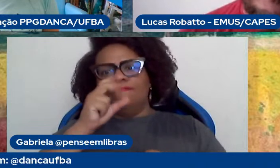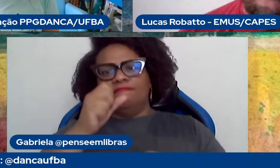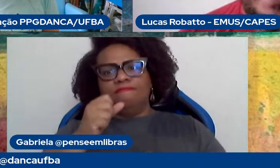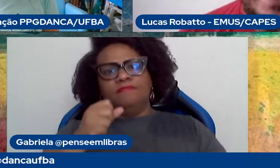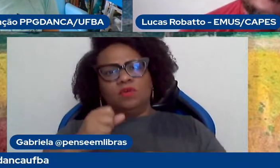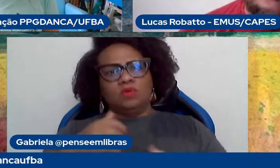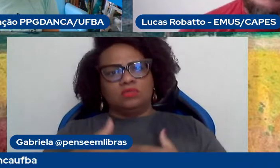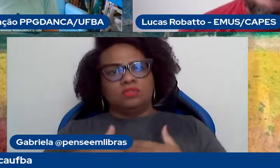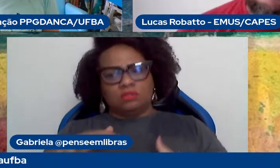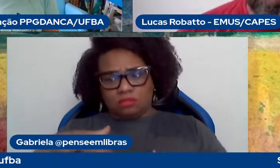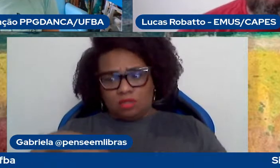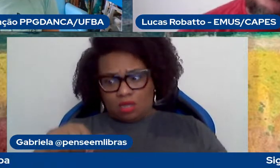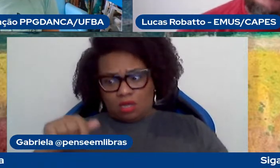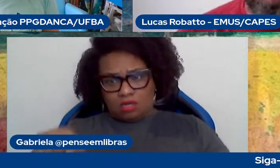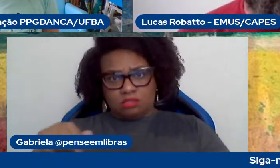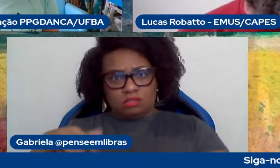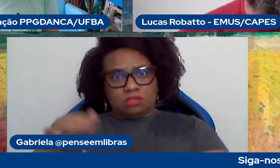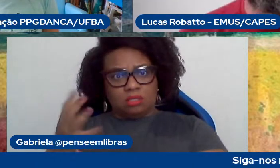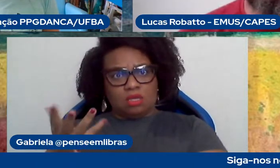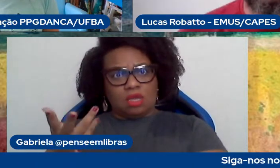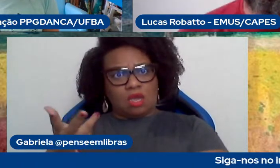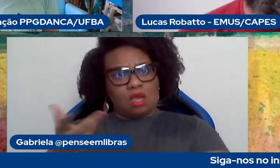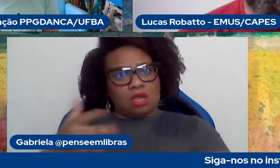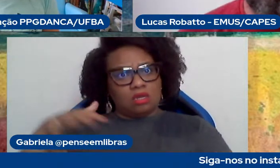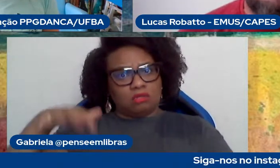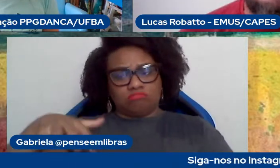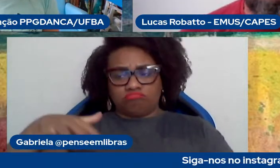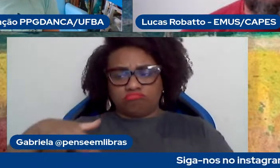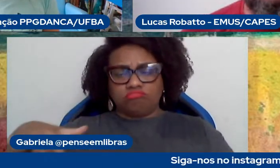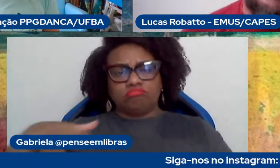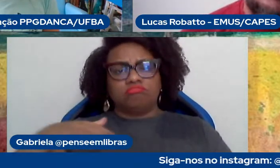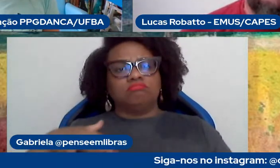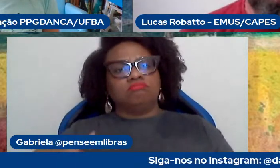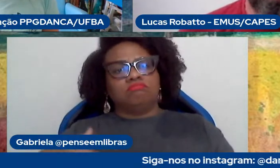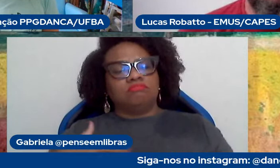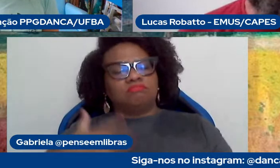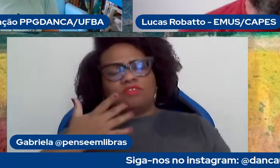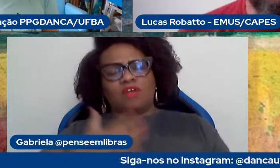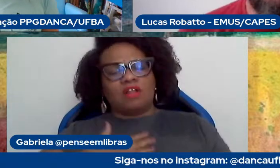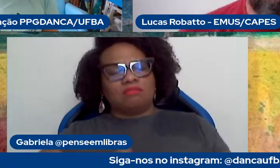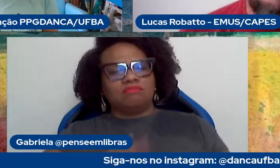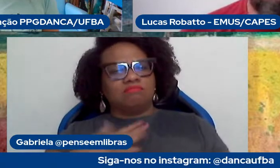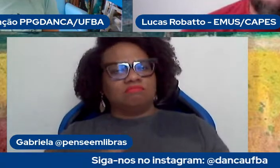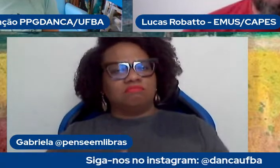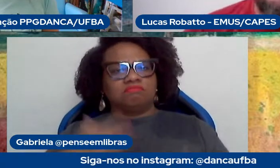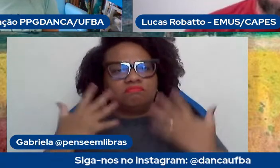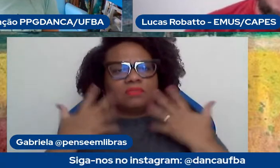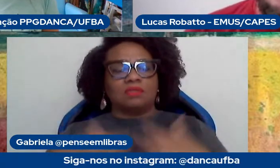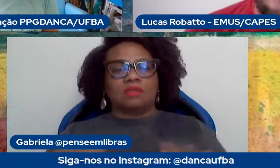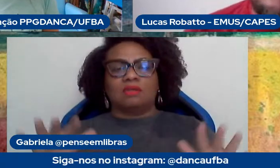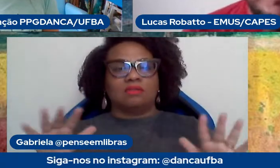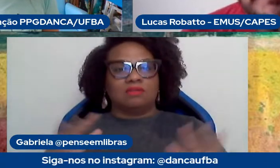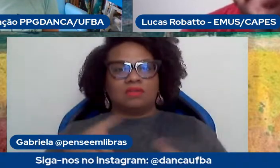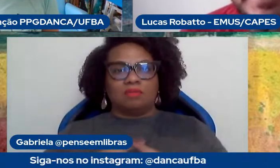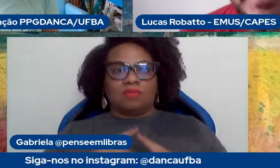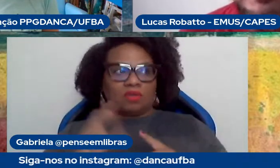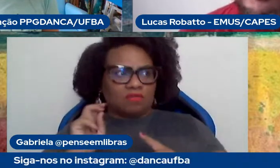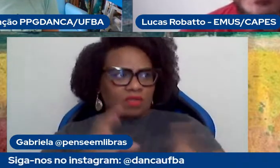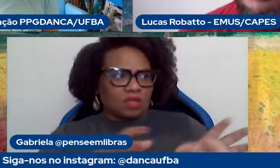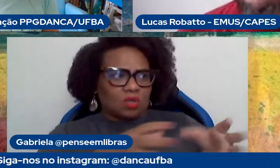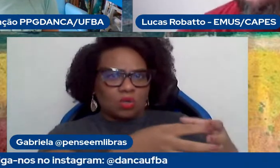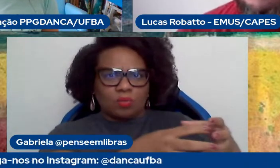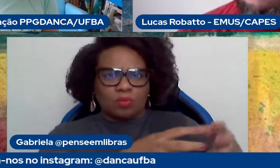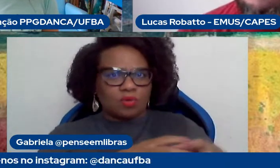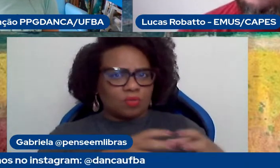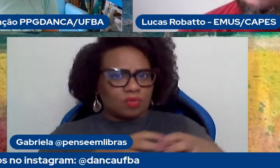área, estamos falando pela área, a gente te fala isso com muita tranquilidade, enquanto que a gente vê que não é toda a área que consegue fazer isso,